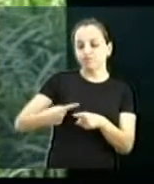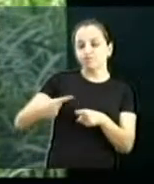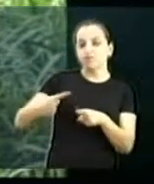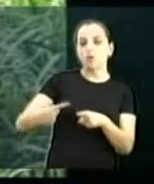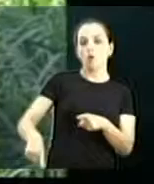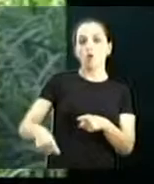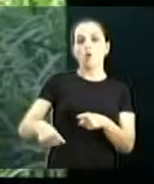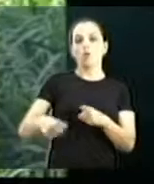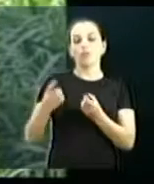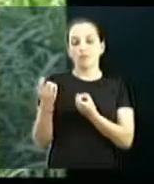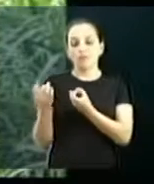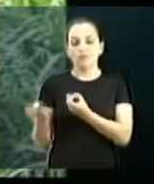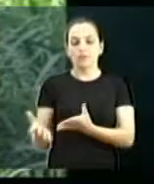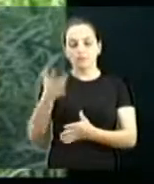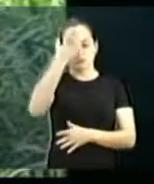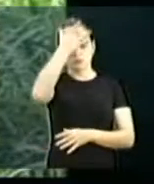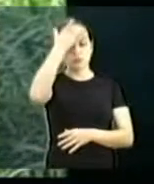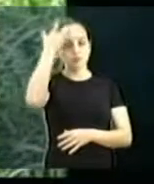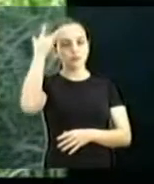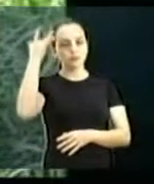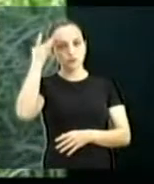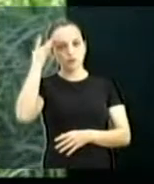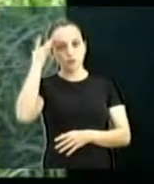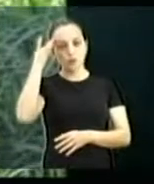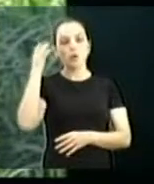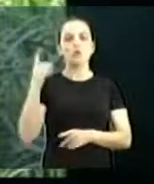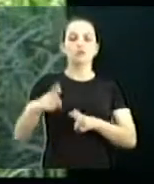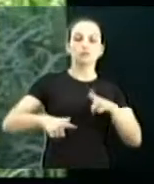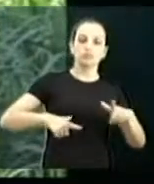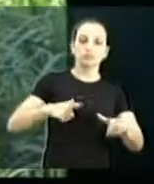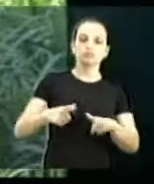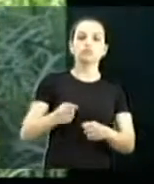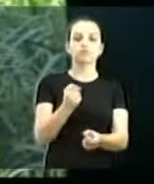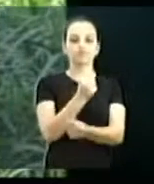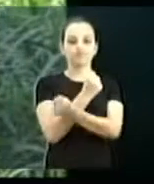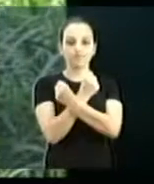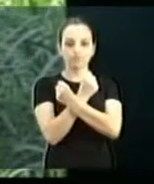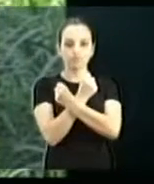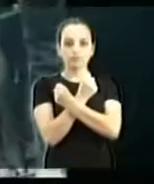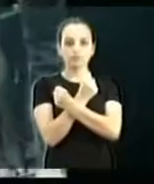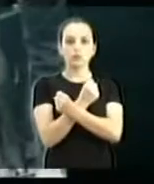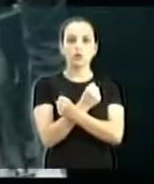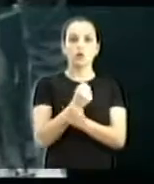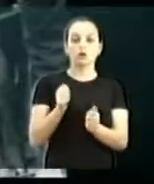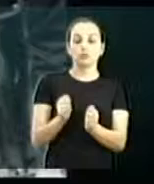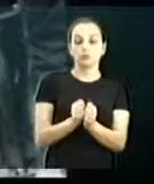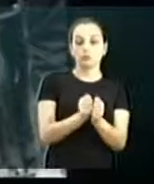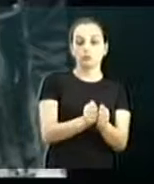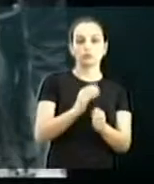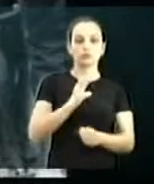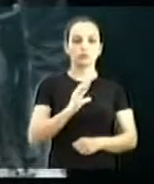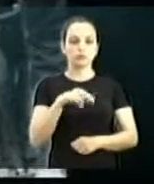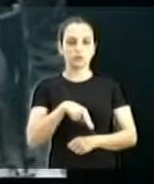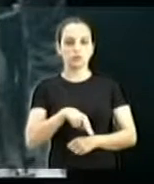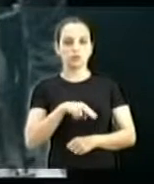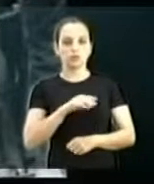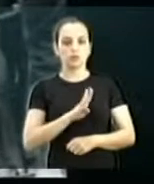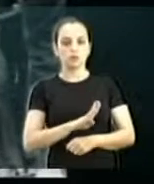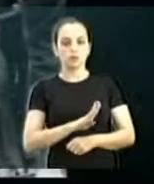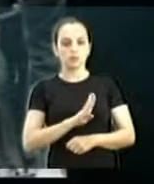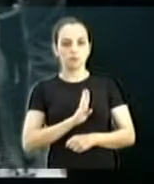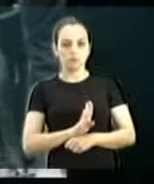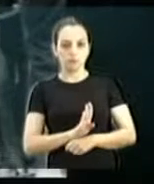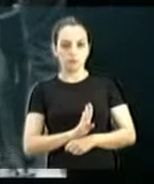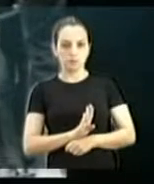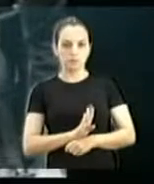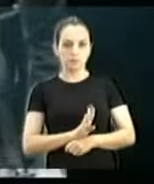escravo, junto à Conferência dos Bispos do Brasil, CNBB. Pode passar o próximo. Segundo a ONU, o